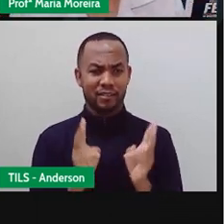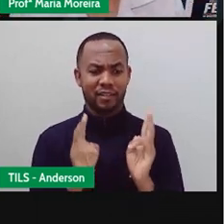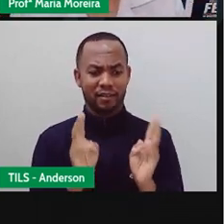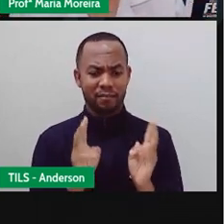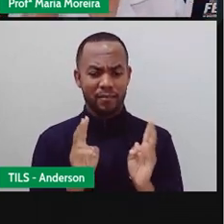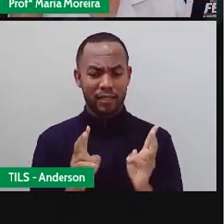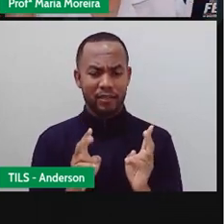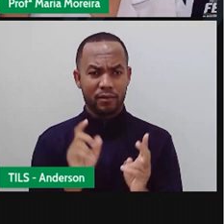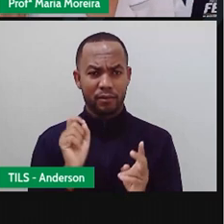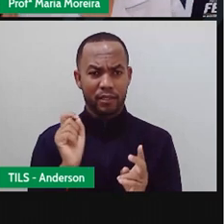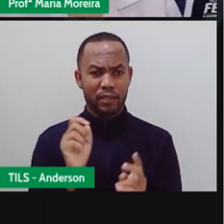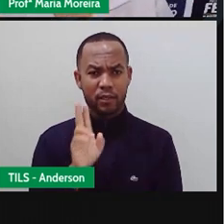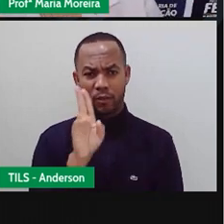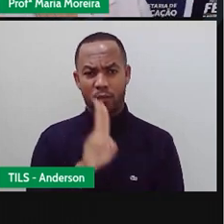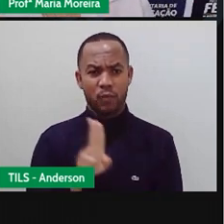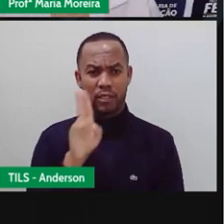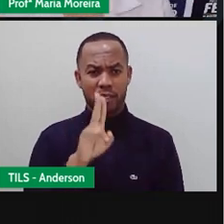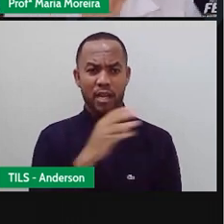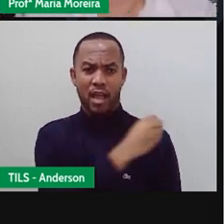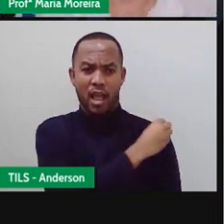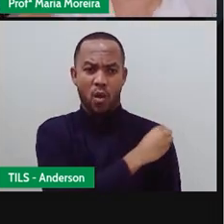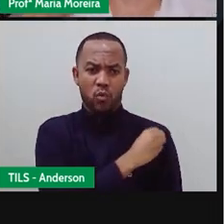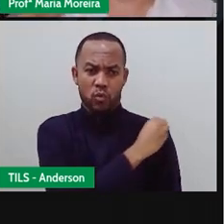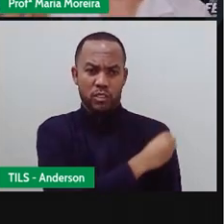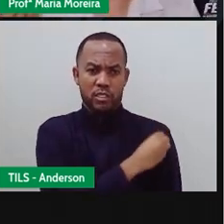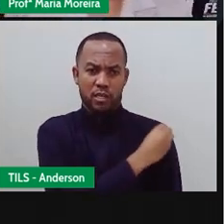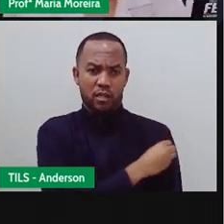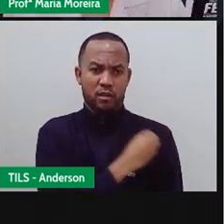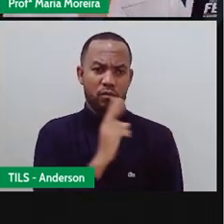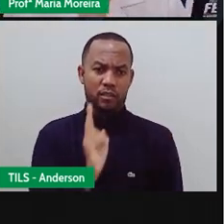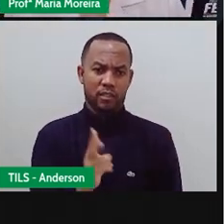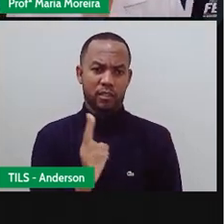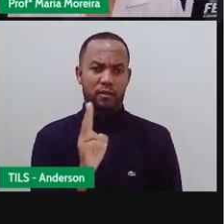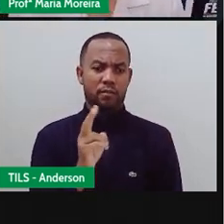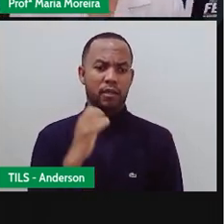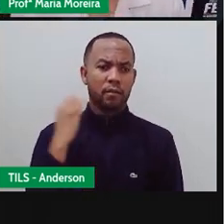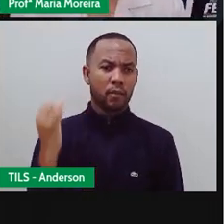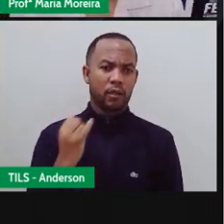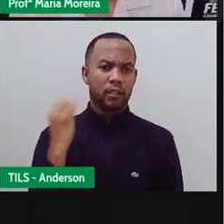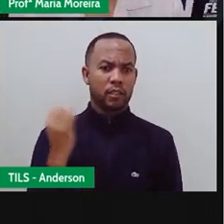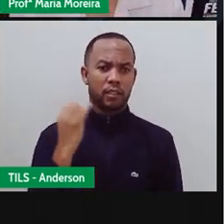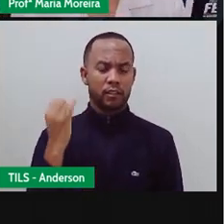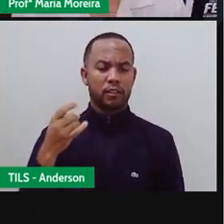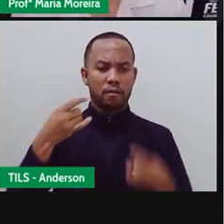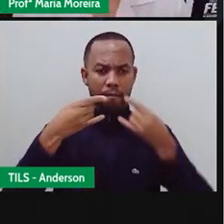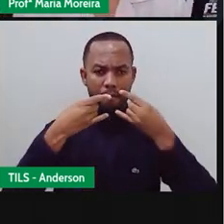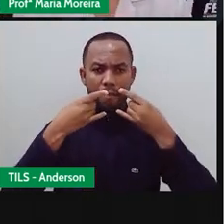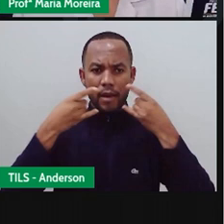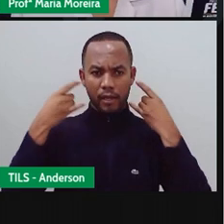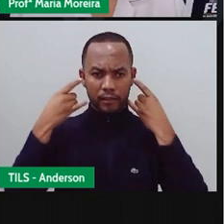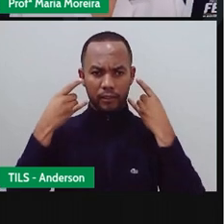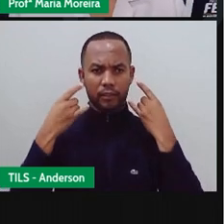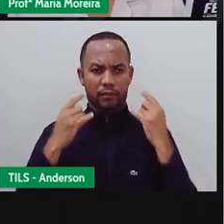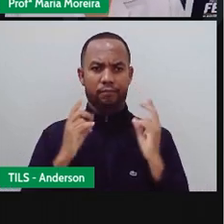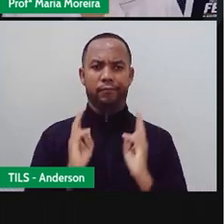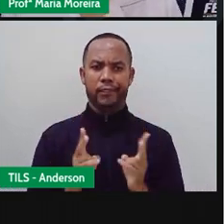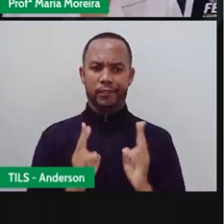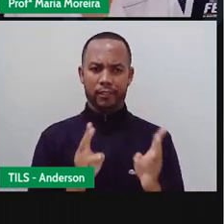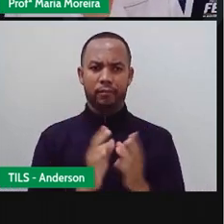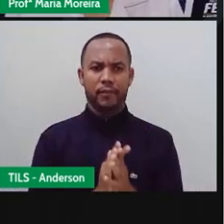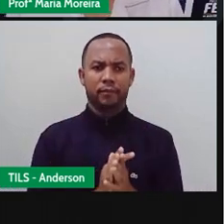mãos, tá? Usem álcool em gel Se protejam, tá? Usem máscara E